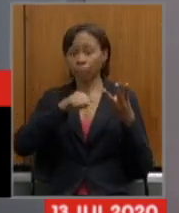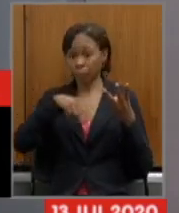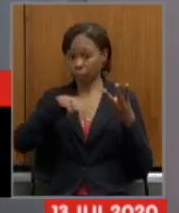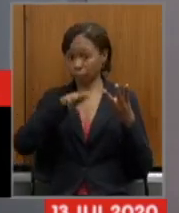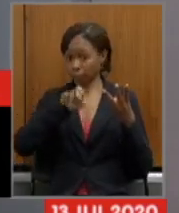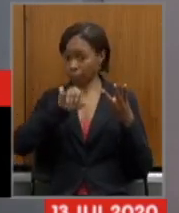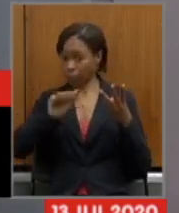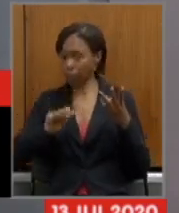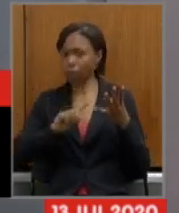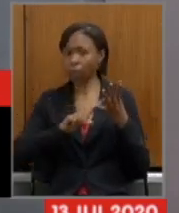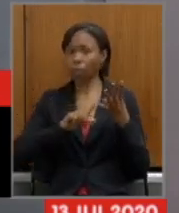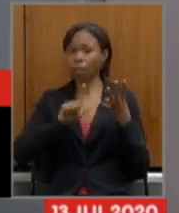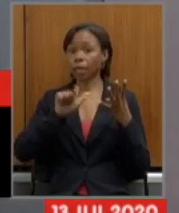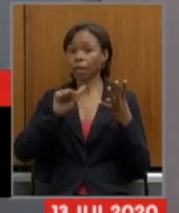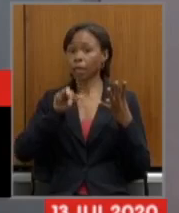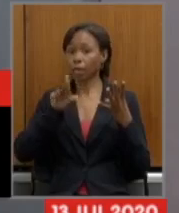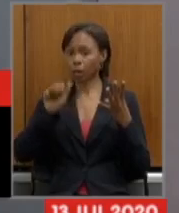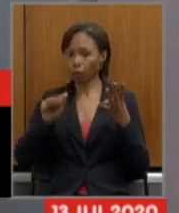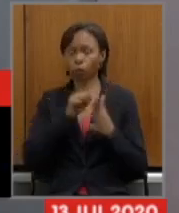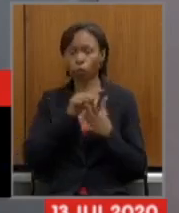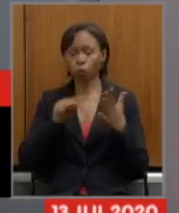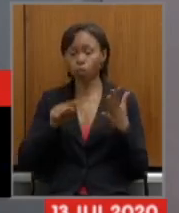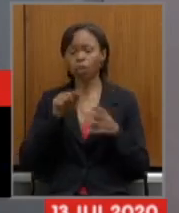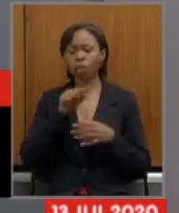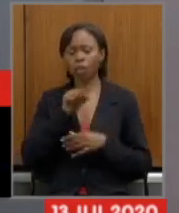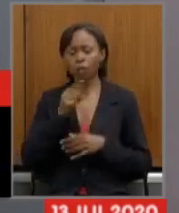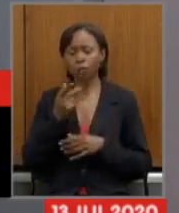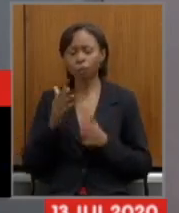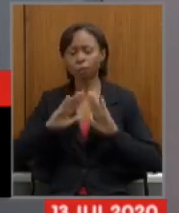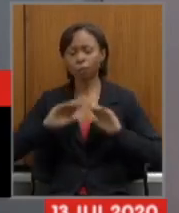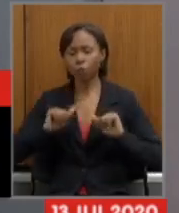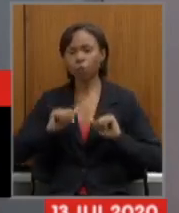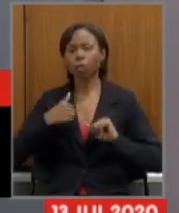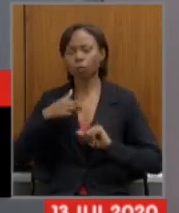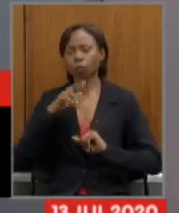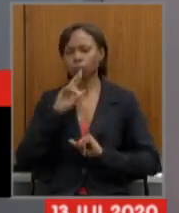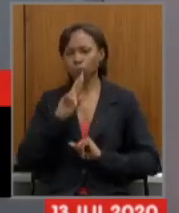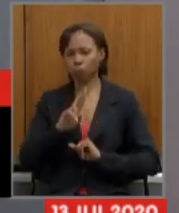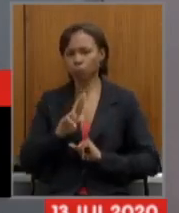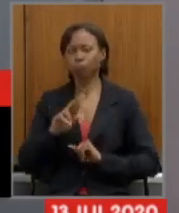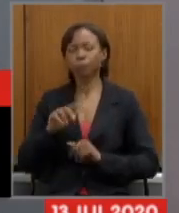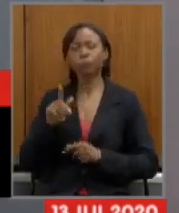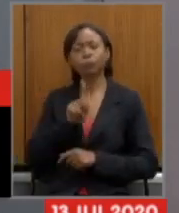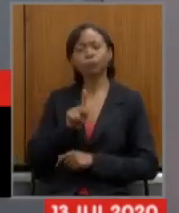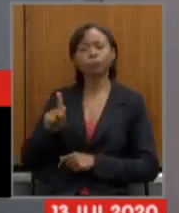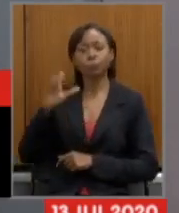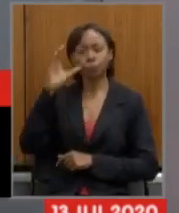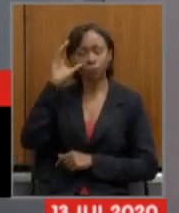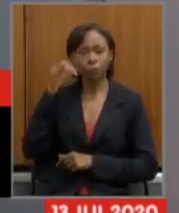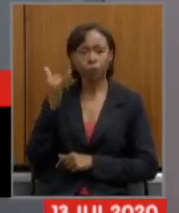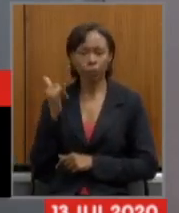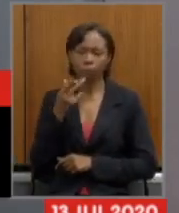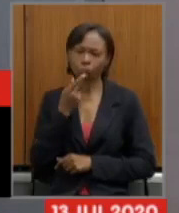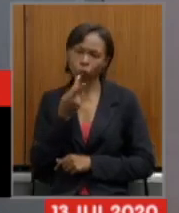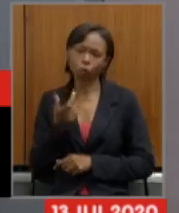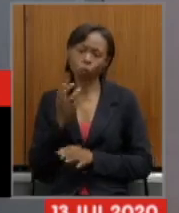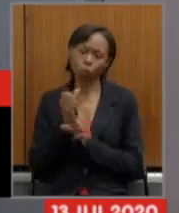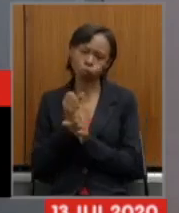Serrano agradecer a intervenção de cada um dos senhores deputado professor Cleiton disse sobre o cálculo autorial